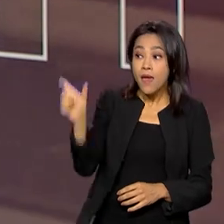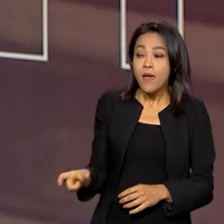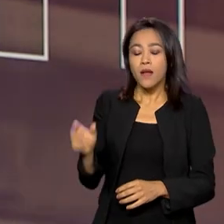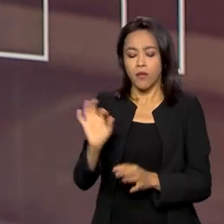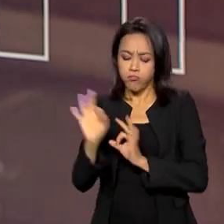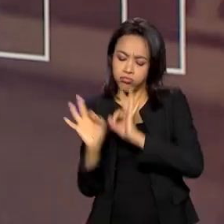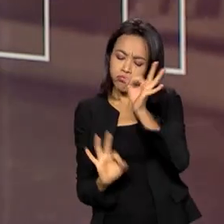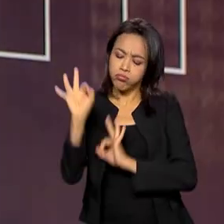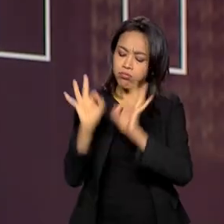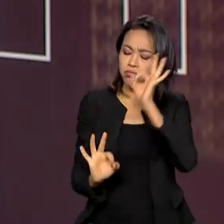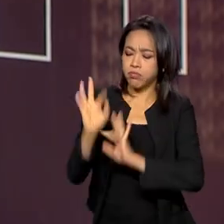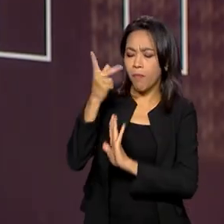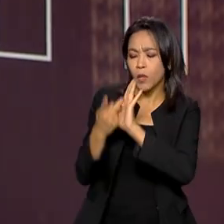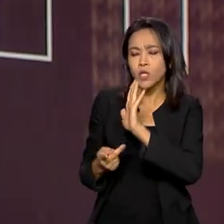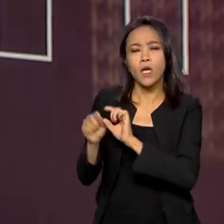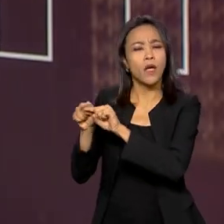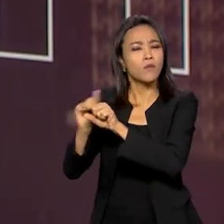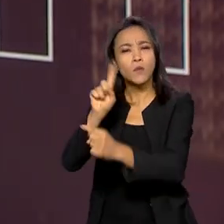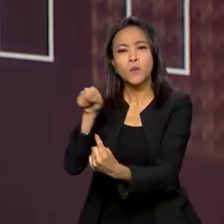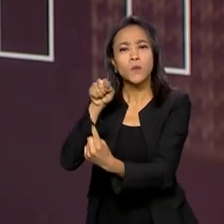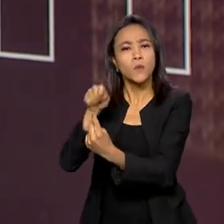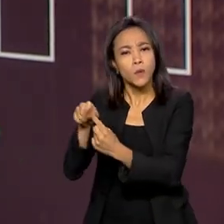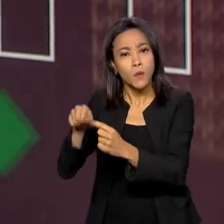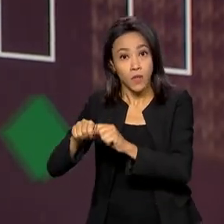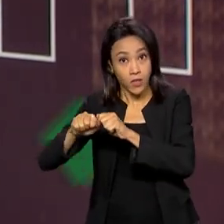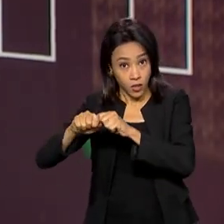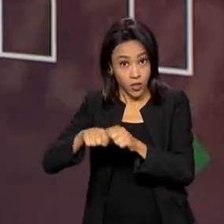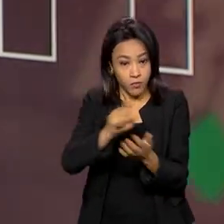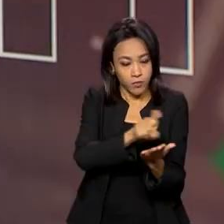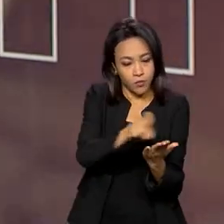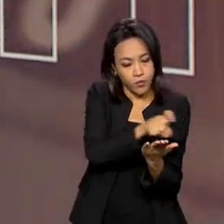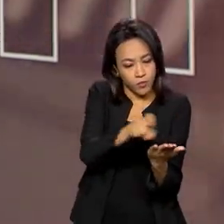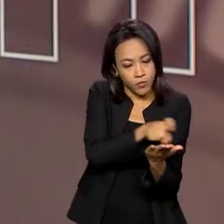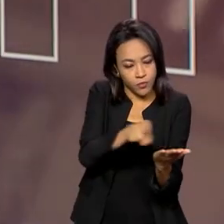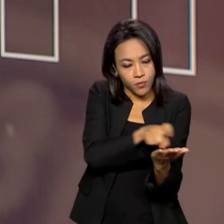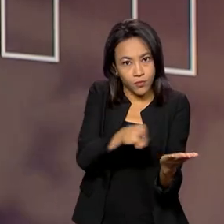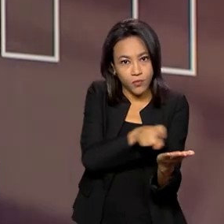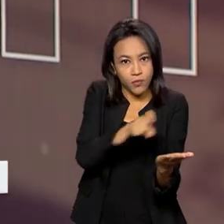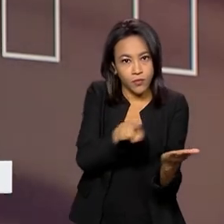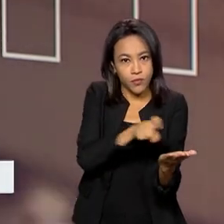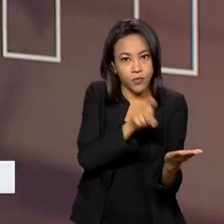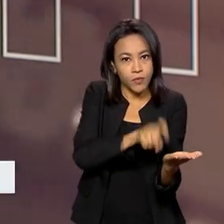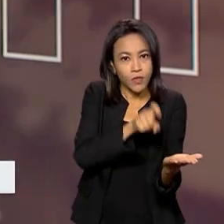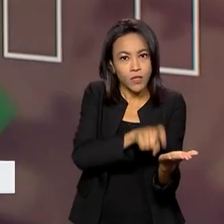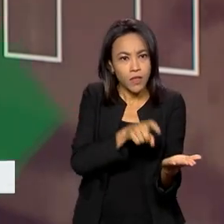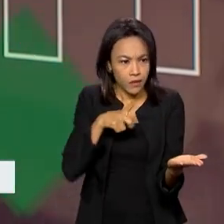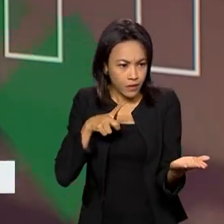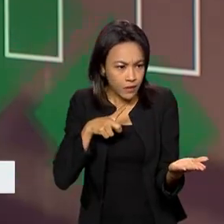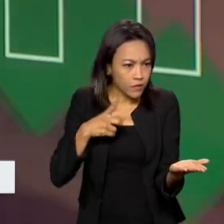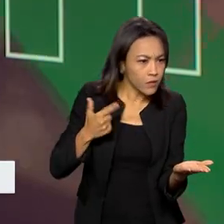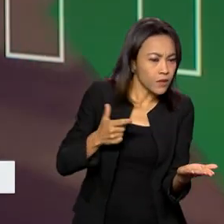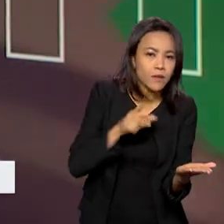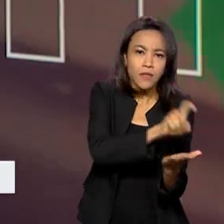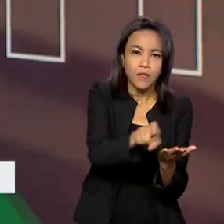projeto para transmissão de sinais telegráficos, tem sinal ou não tem sinal,